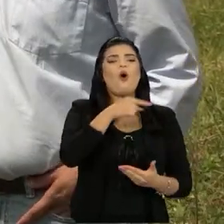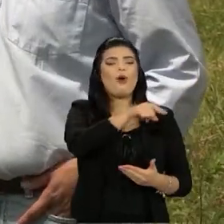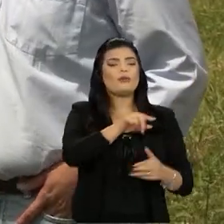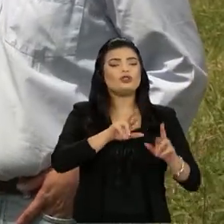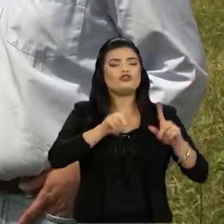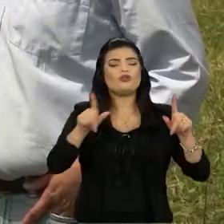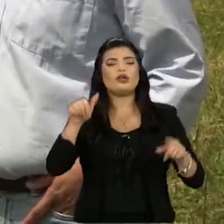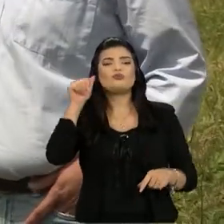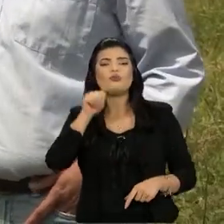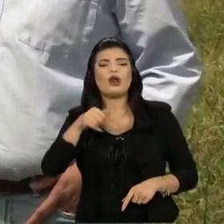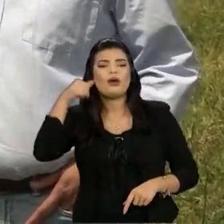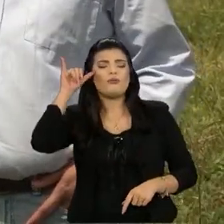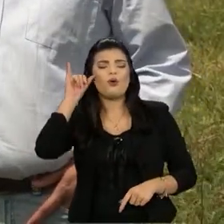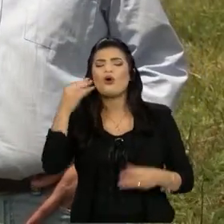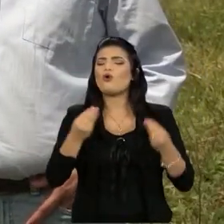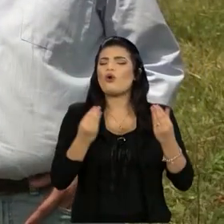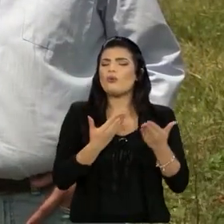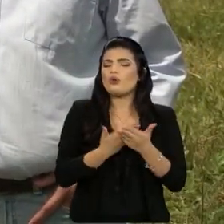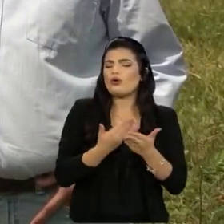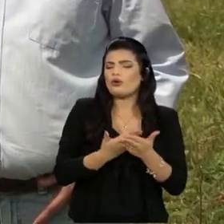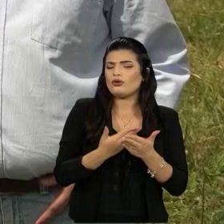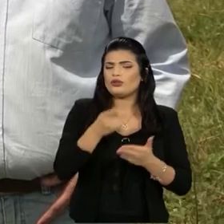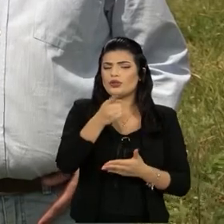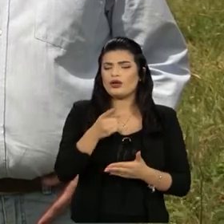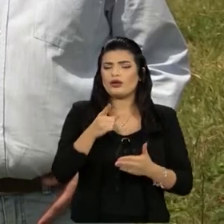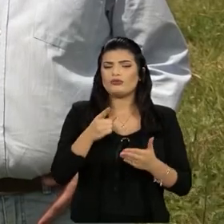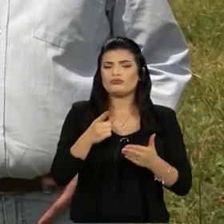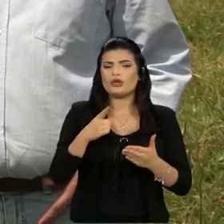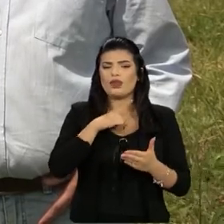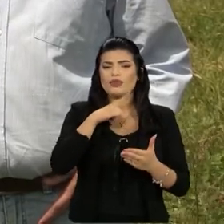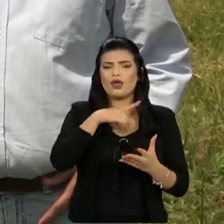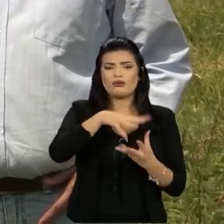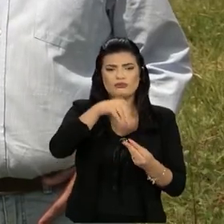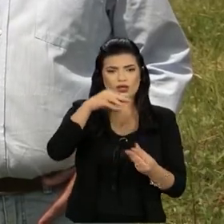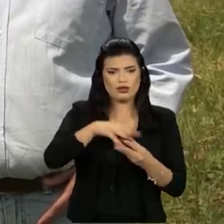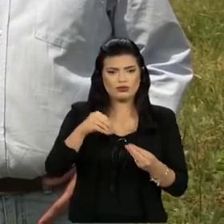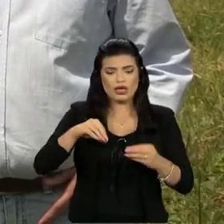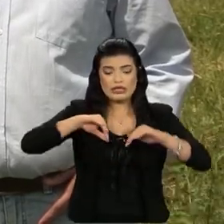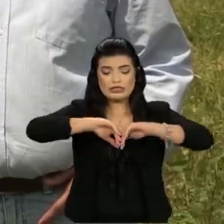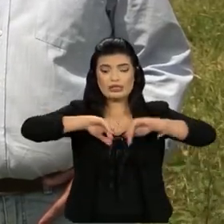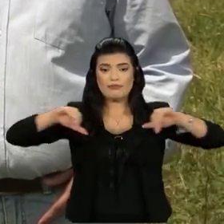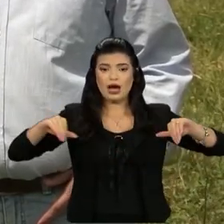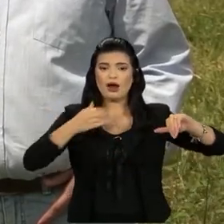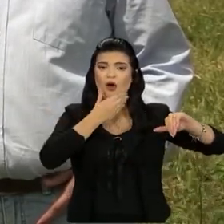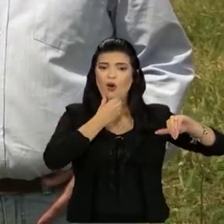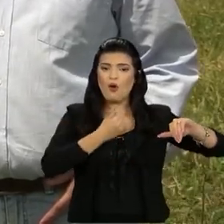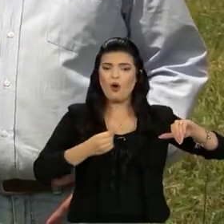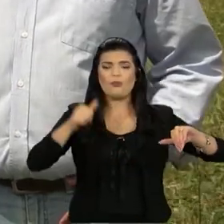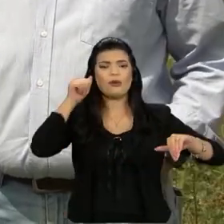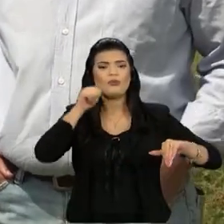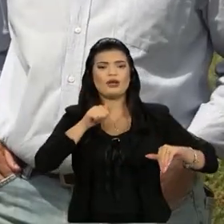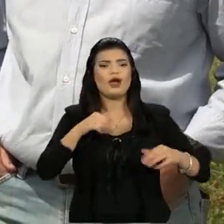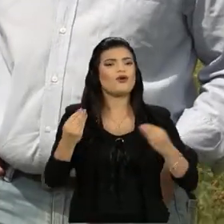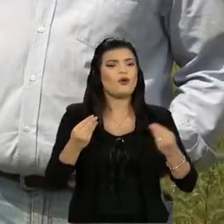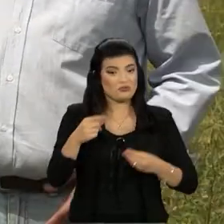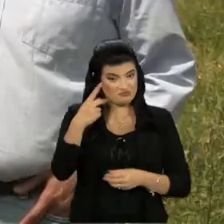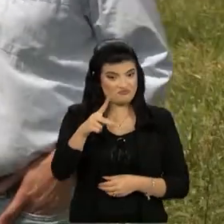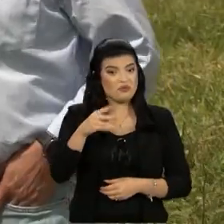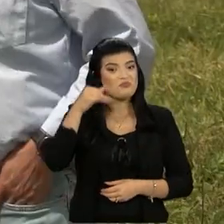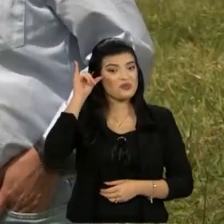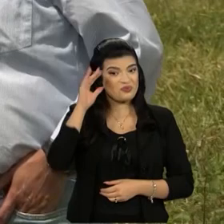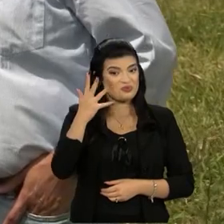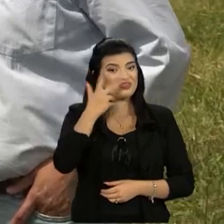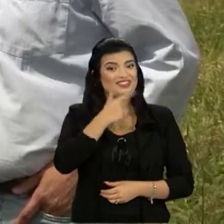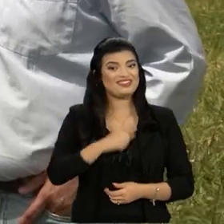fundo, é um pouco desse estudo. Do lado de lá da seca, nós temos os machos, e do lado de cá, as fêmeas. Está bonito, inclusive, viu, Gustavo? É,